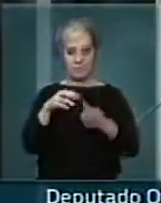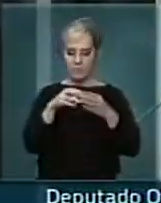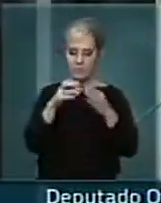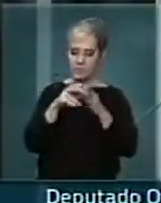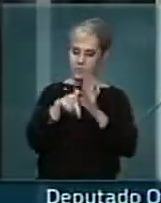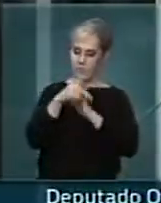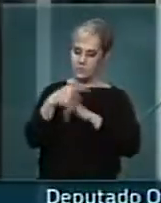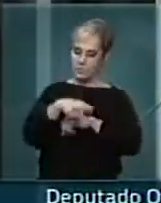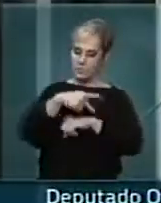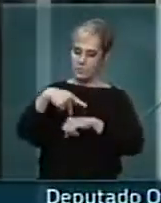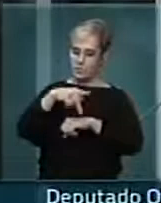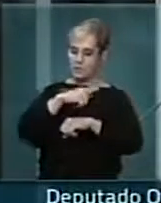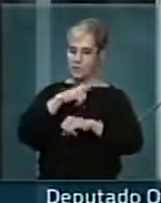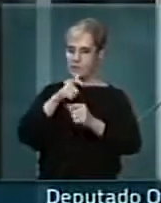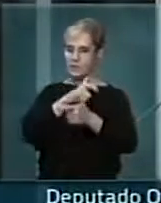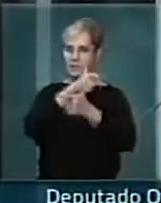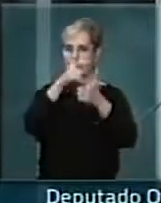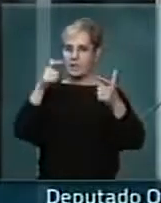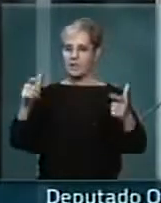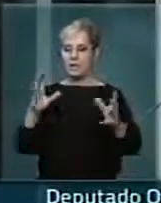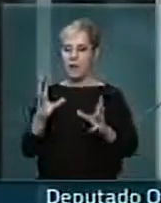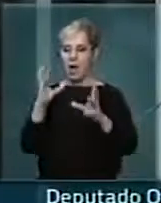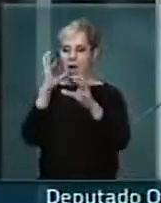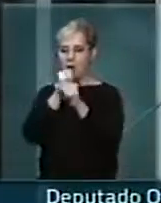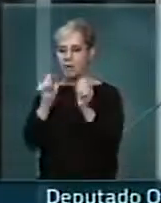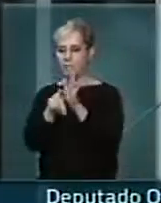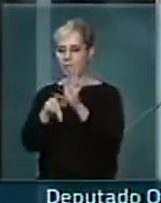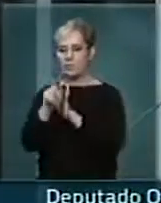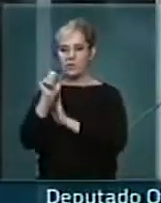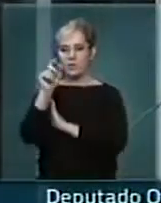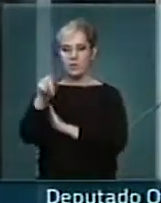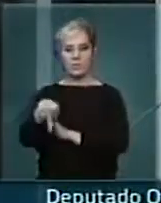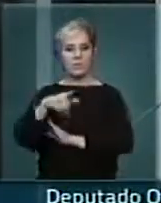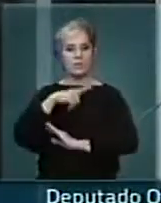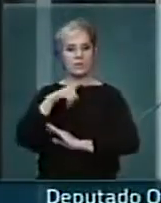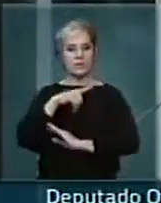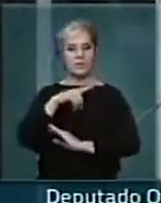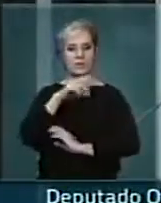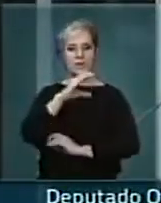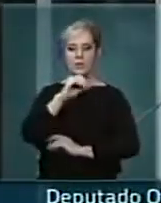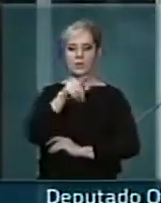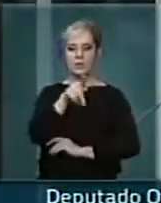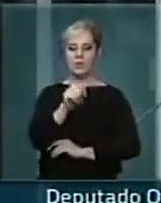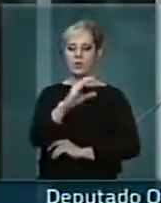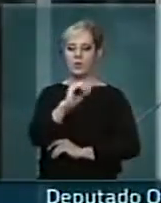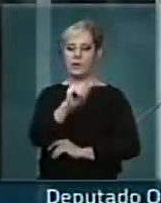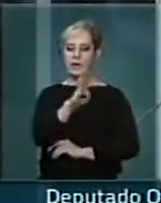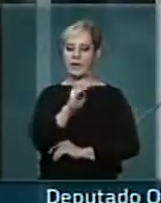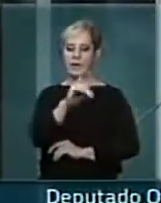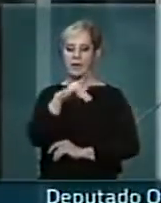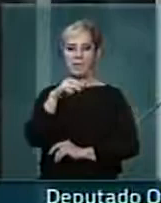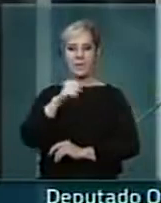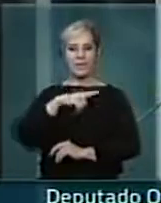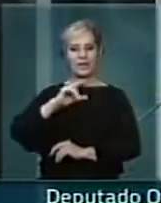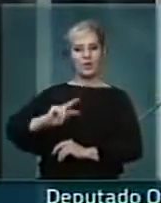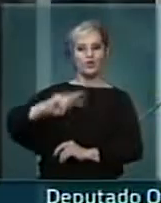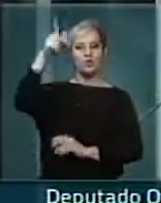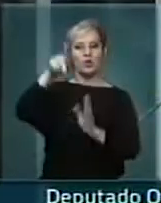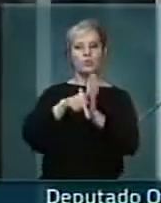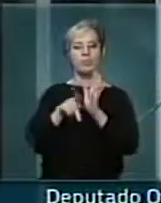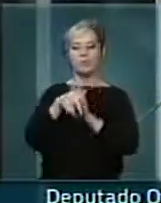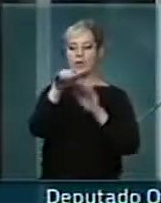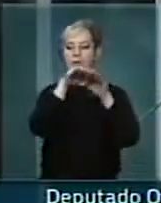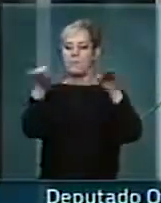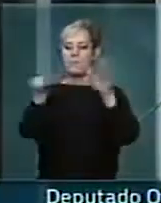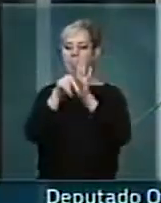desse país, onde há a maior concentração de aposentados. Eu venho de Copacabana, que é o dobro da média nacional, praticamente, no Rio de Janeiro.